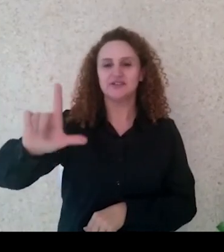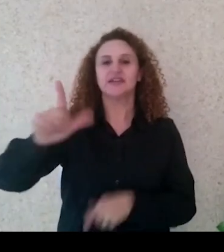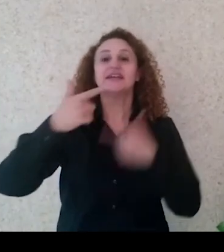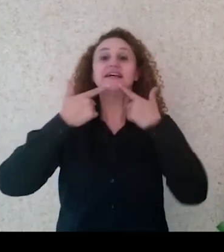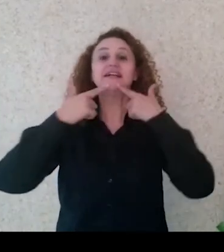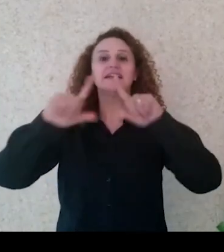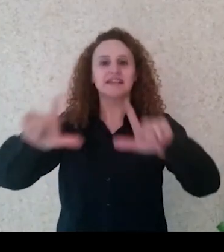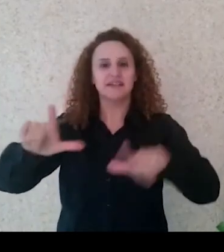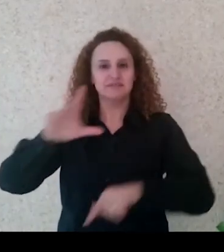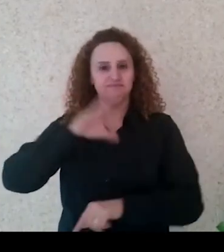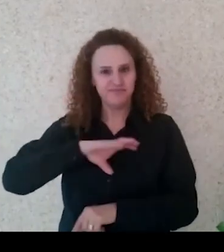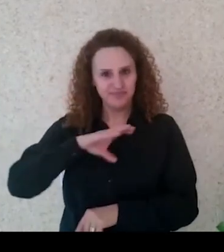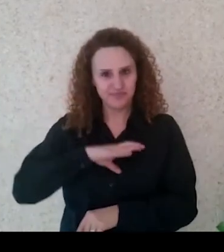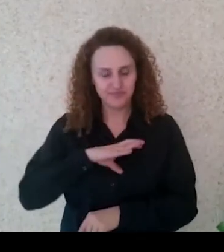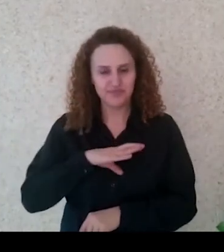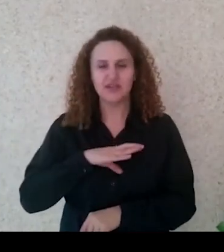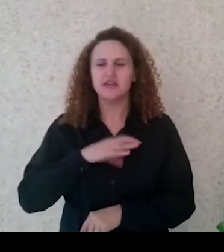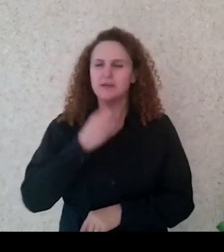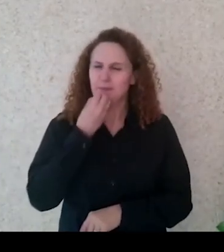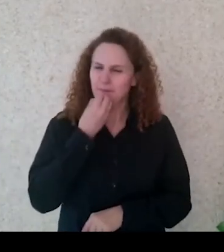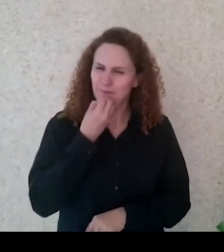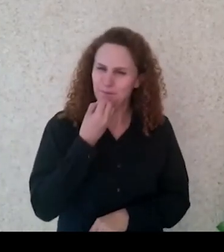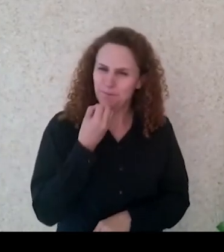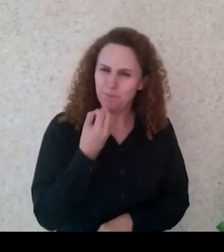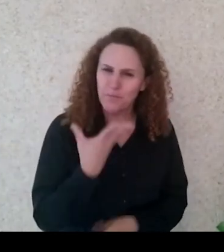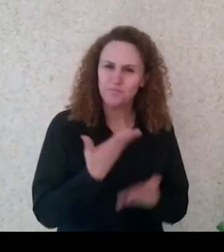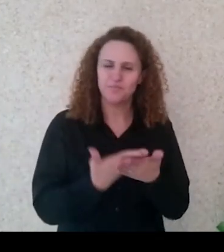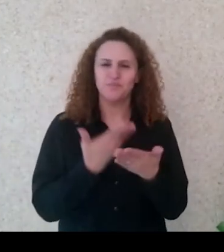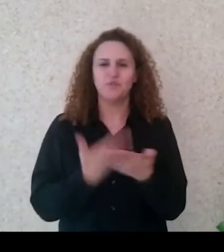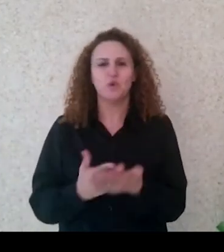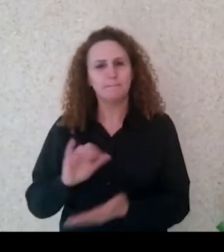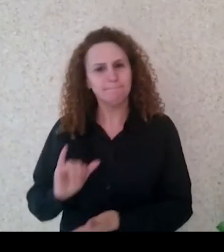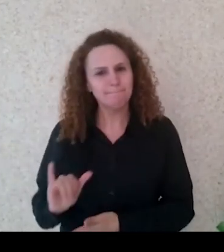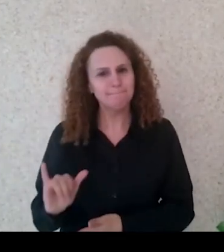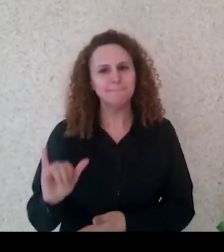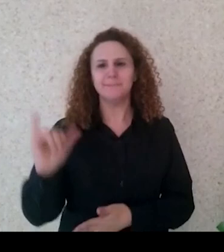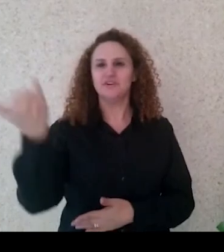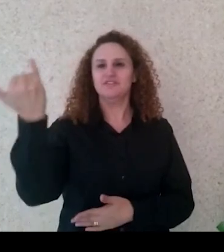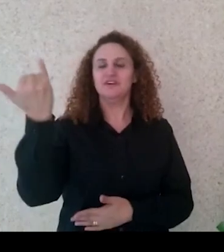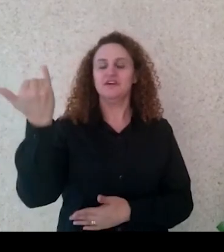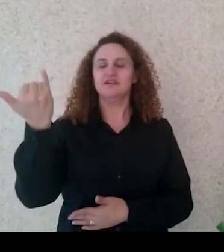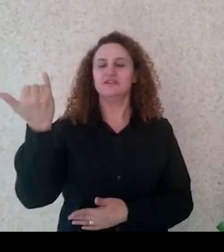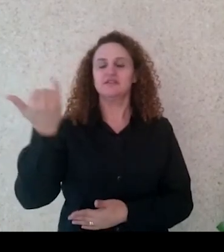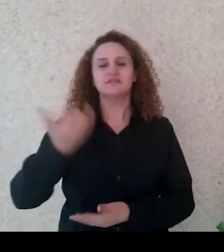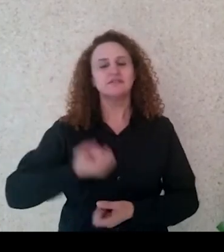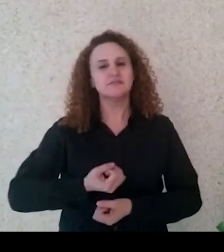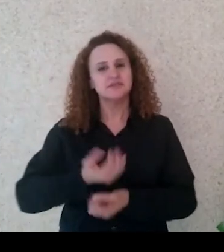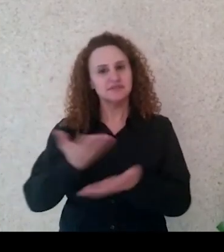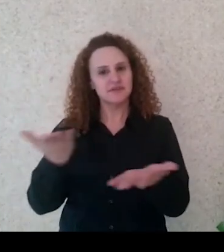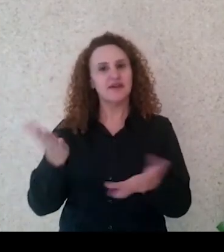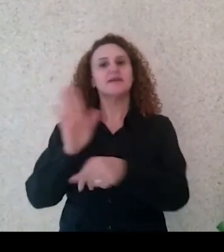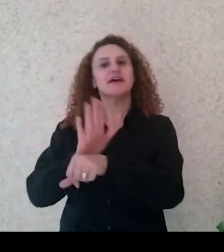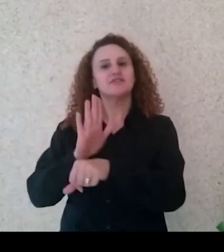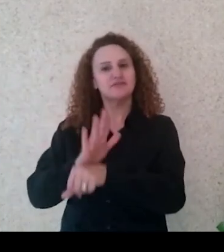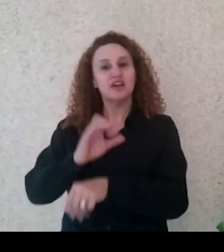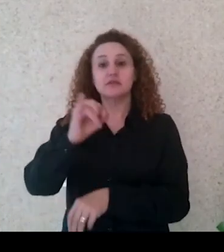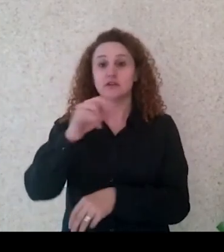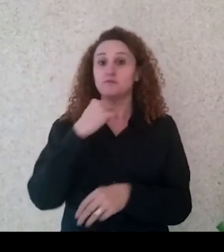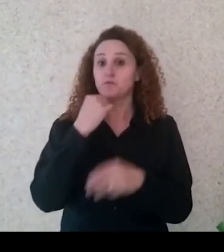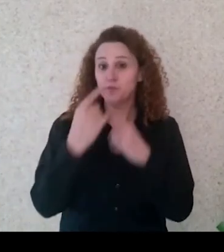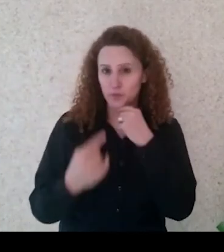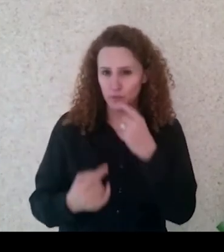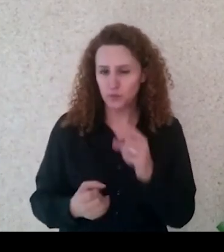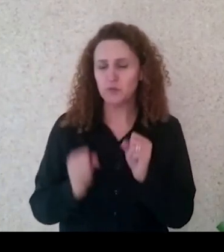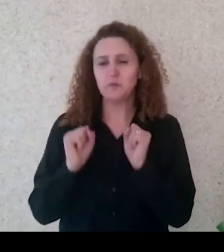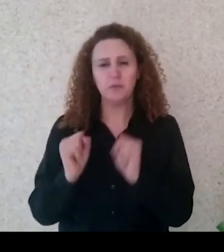e que vocês façam bom proveito. Estamos à disposição para qualquer dúvida. Sejam